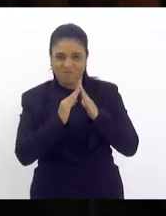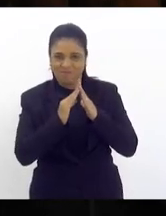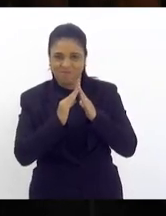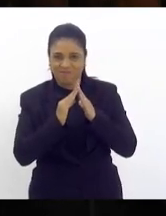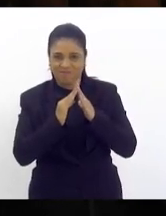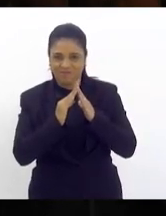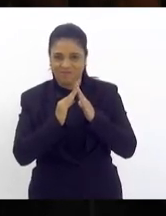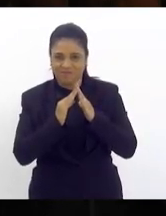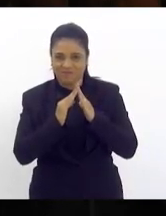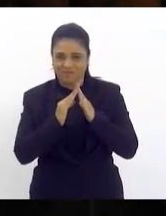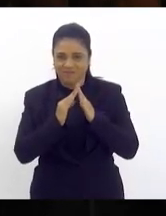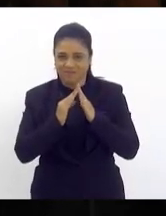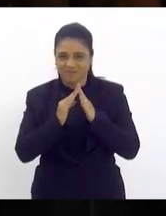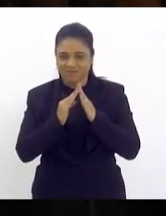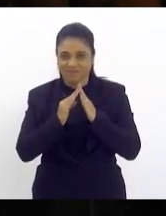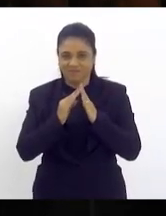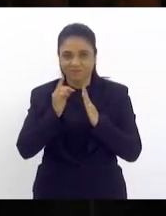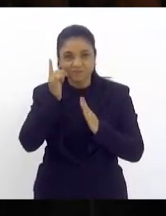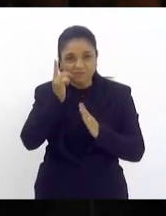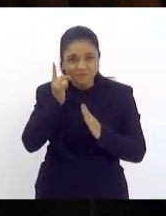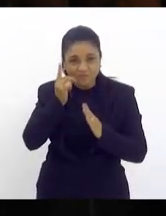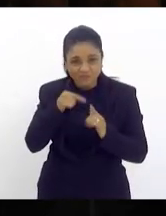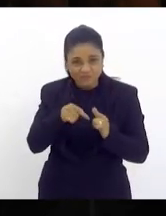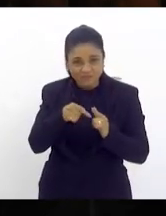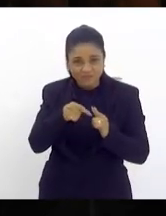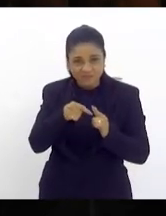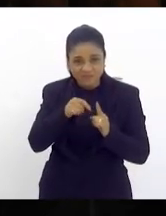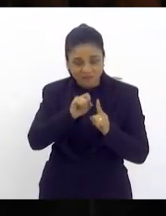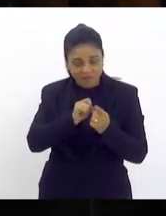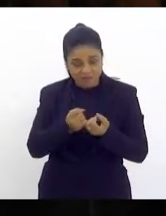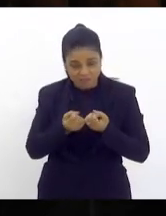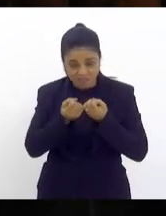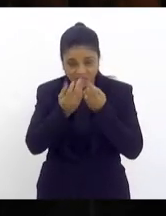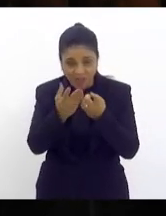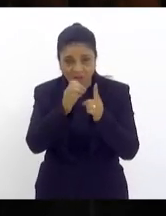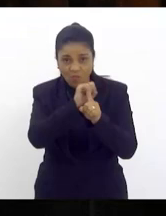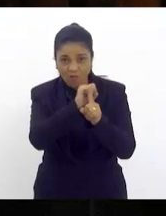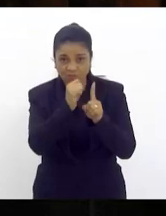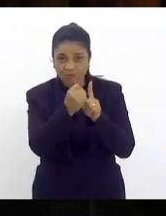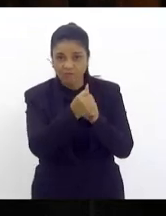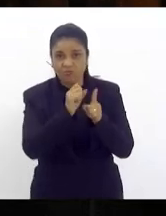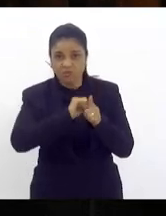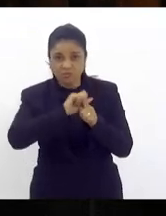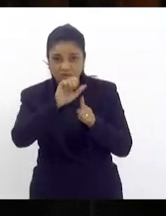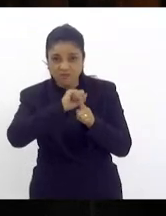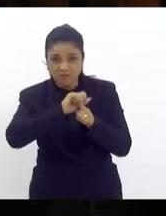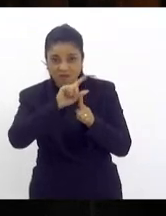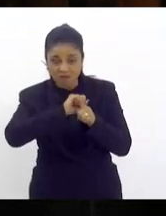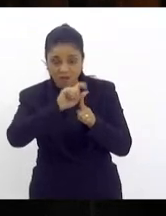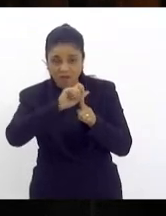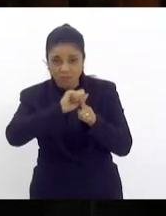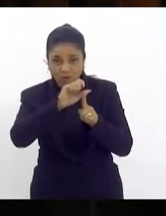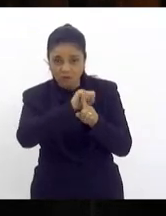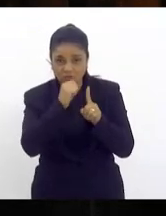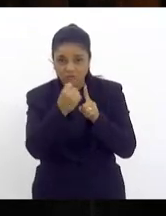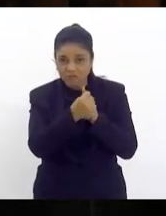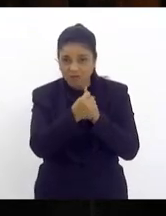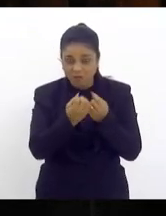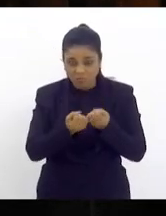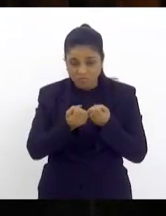é o que acontece se concede o aluguel social e é importante destacar que nós temos aluguel social